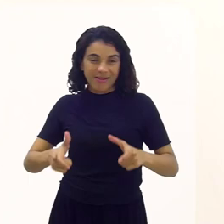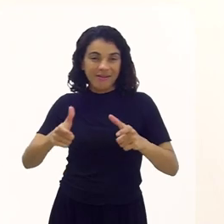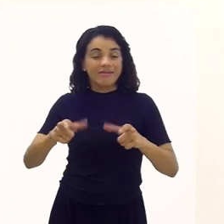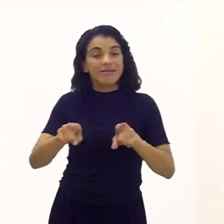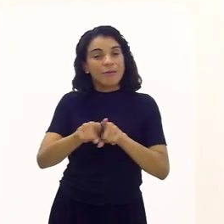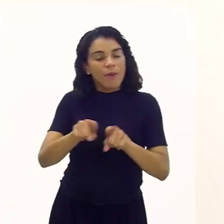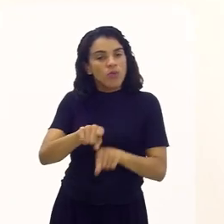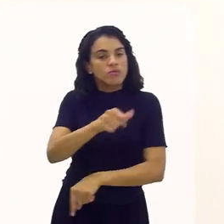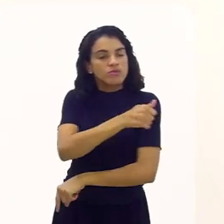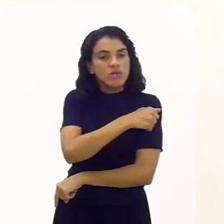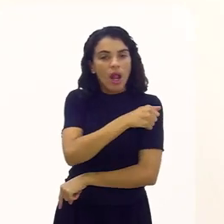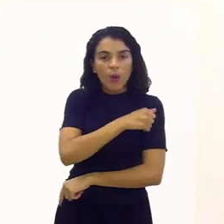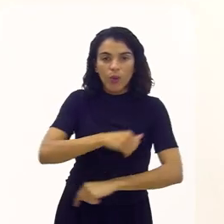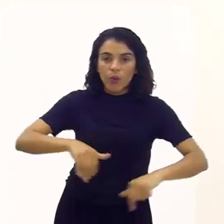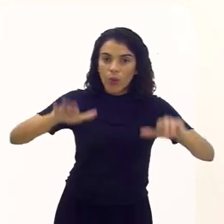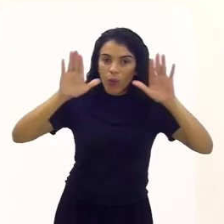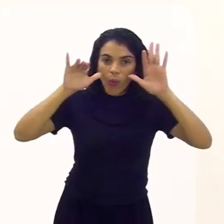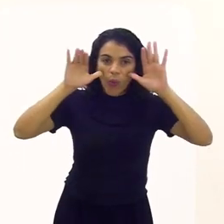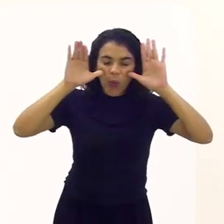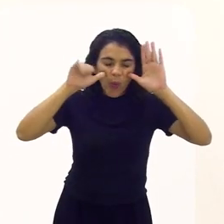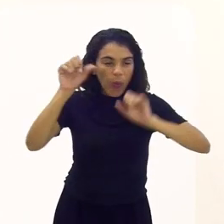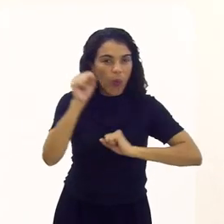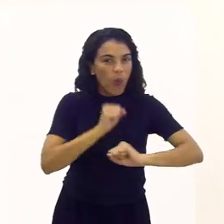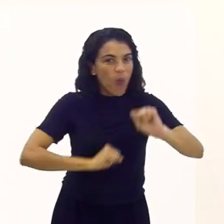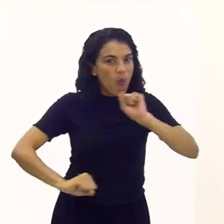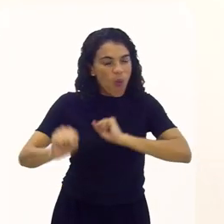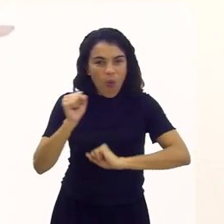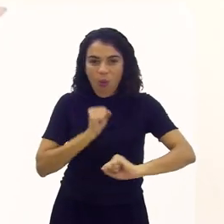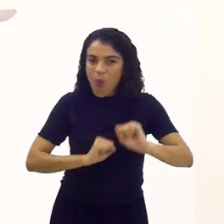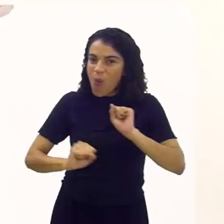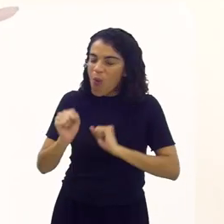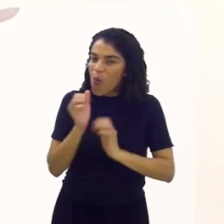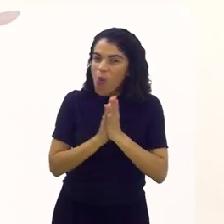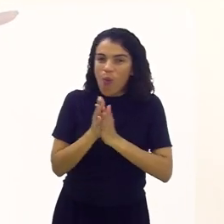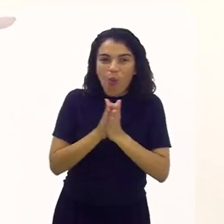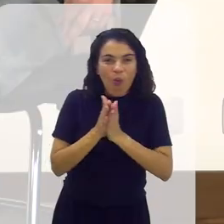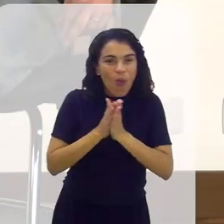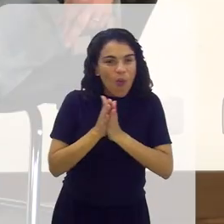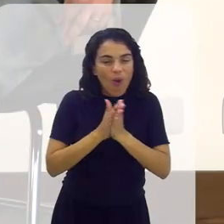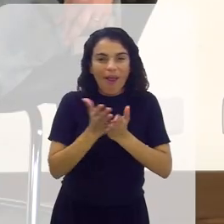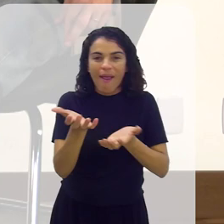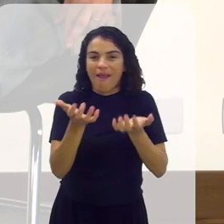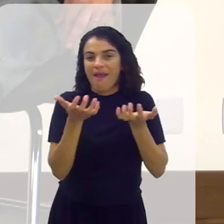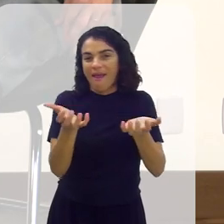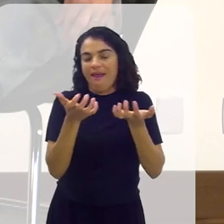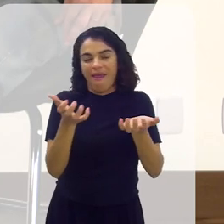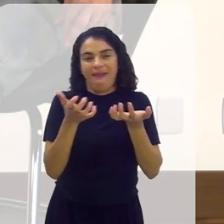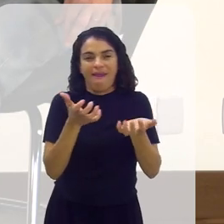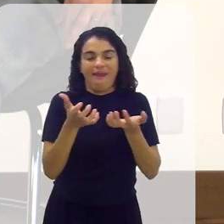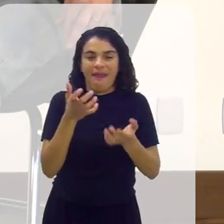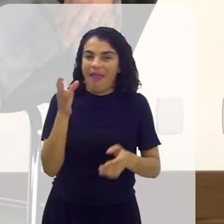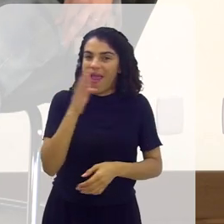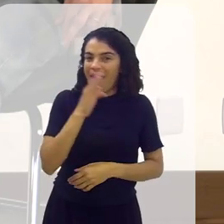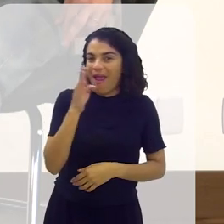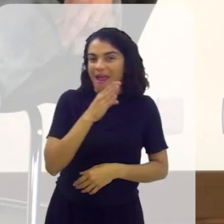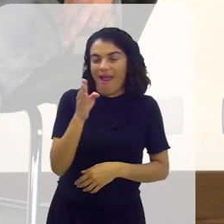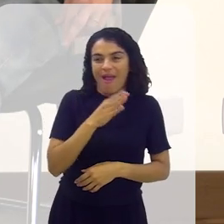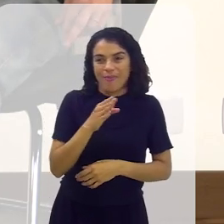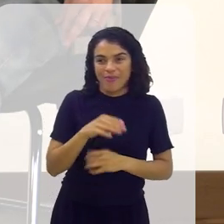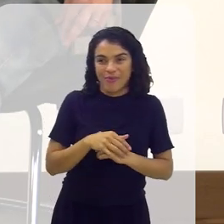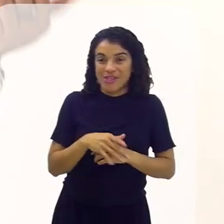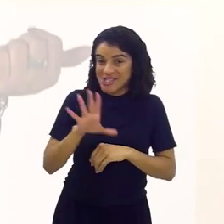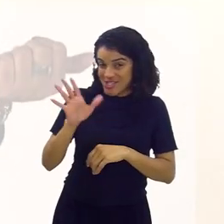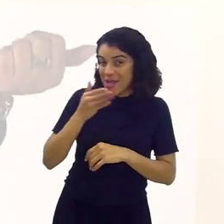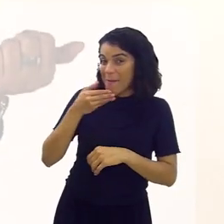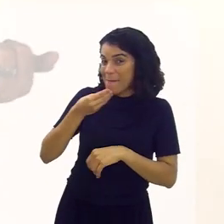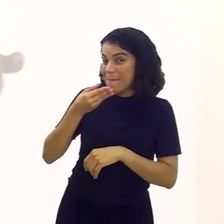os alunos estão, assim, eufóricos com essa história. Tanto que queria avisar para